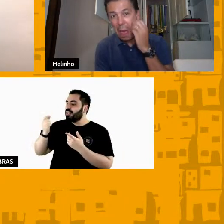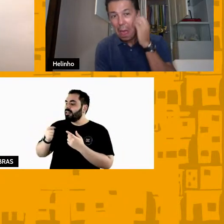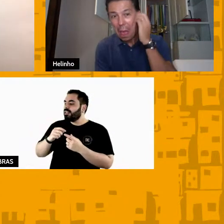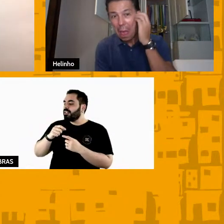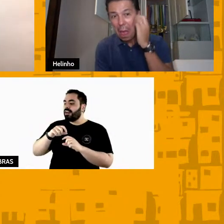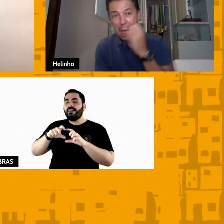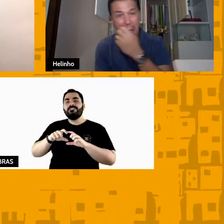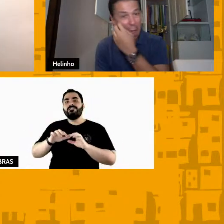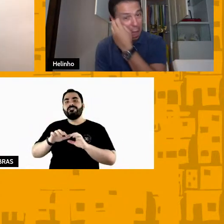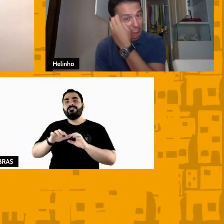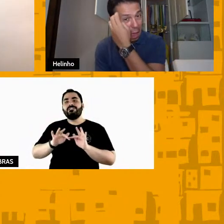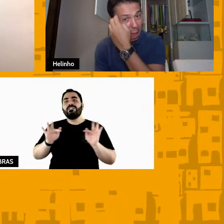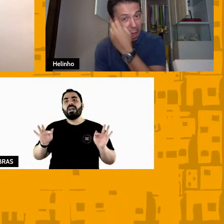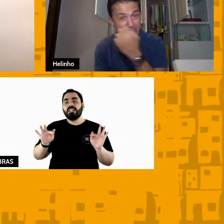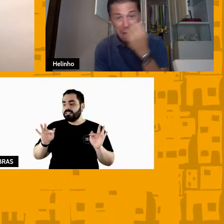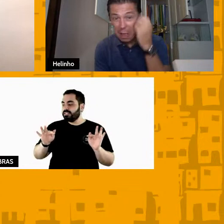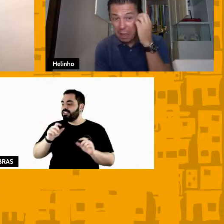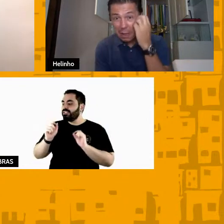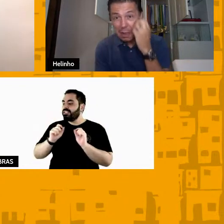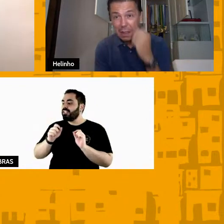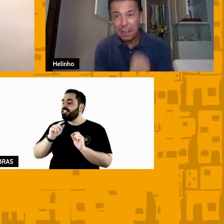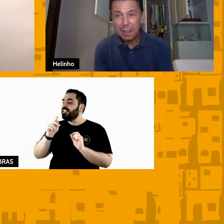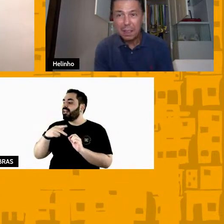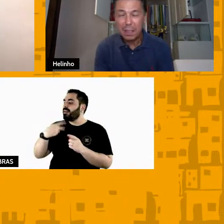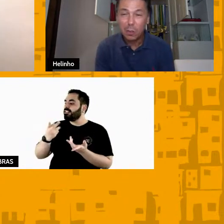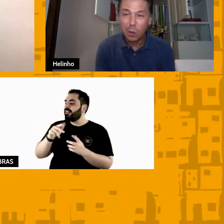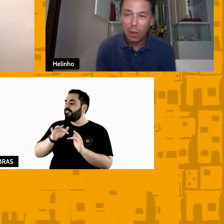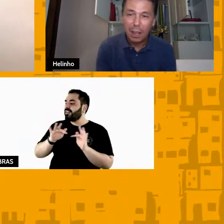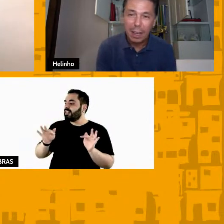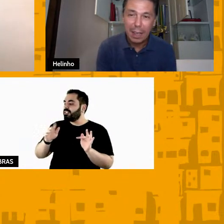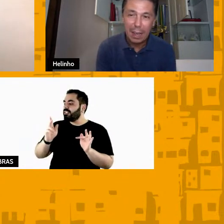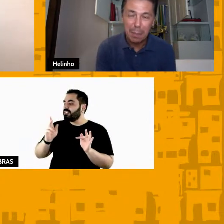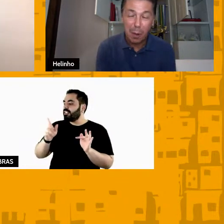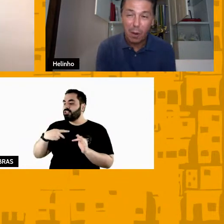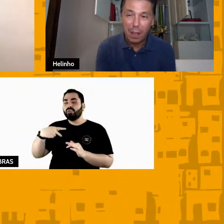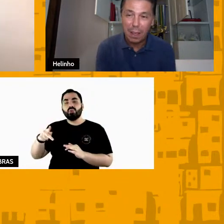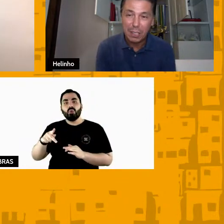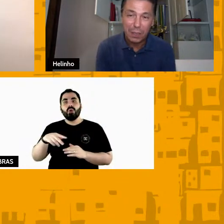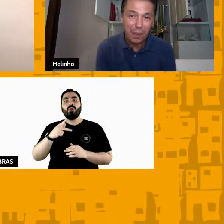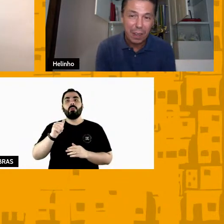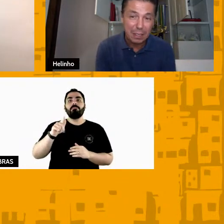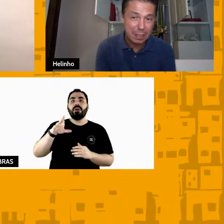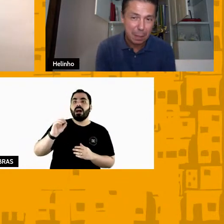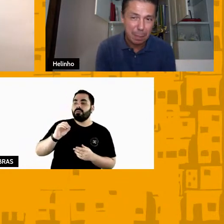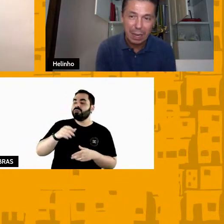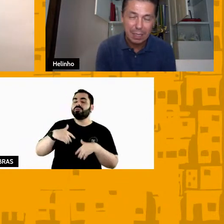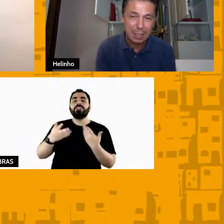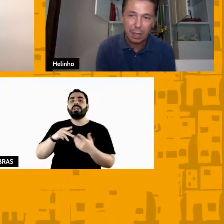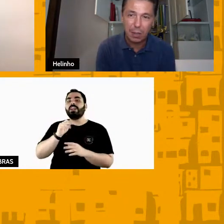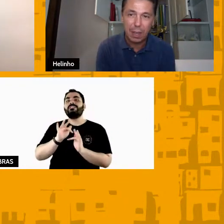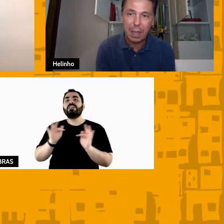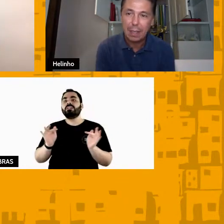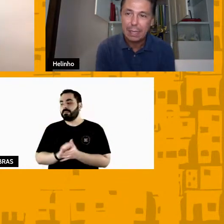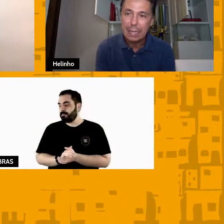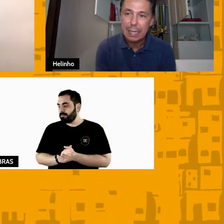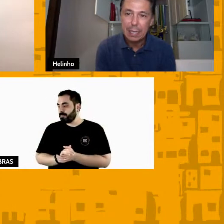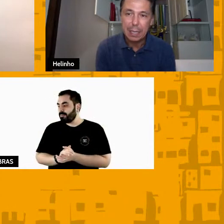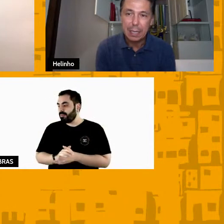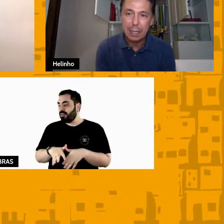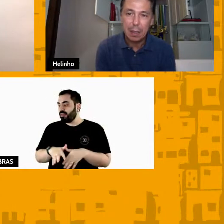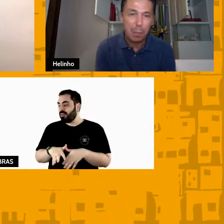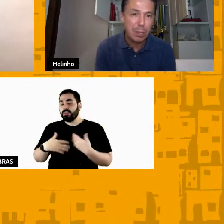sua é do Pablo de quem que é Edu bom a gente faz a preleção né